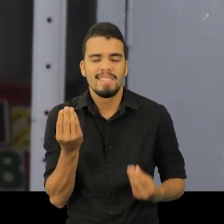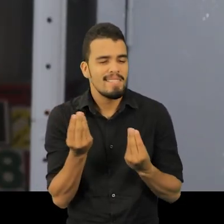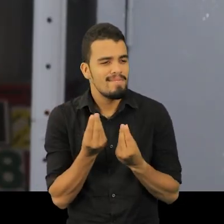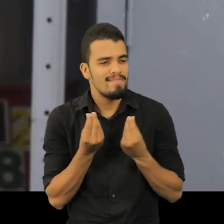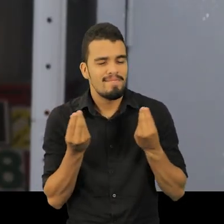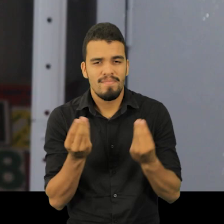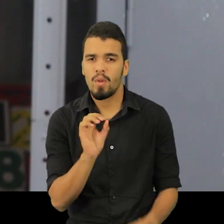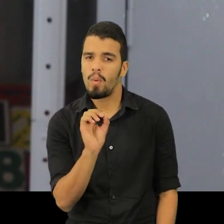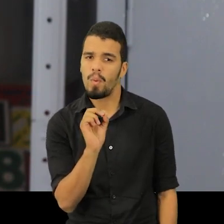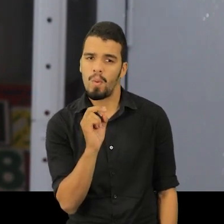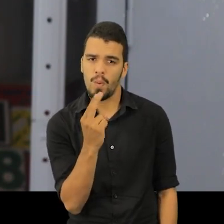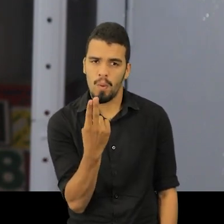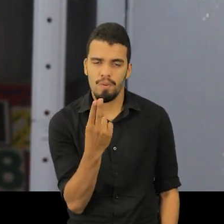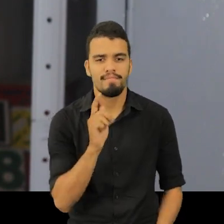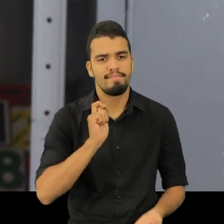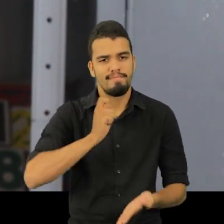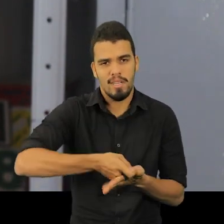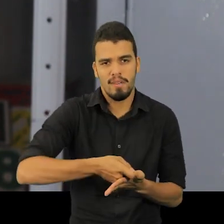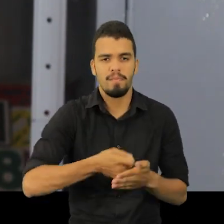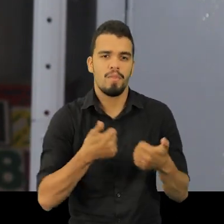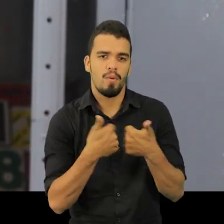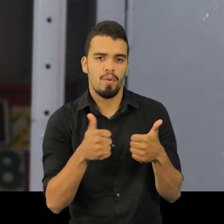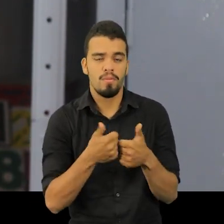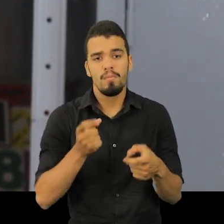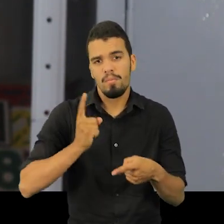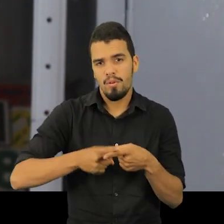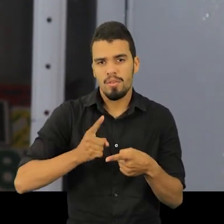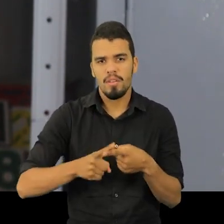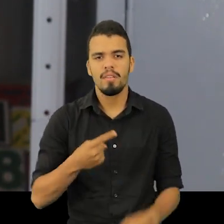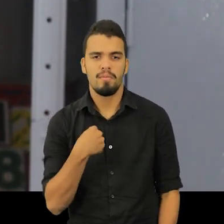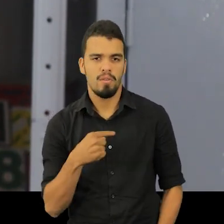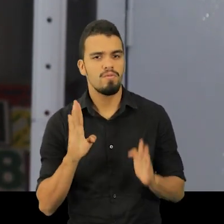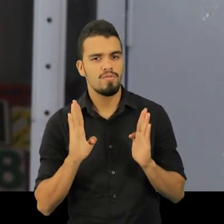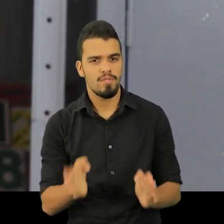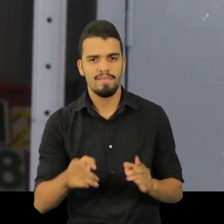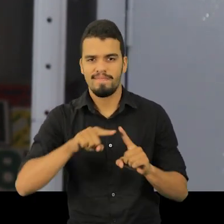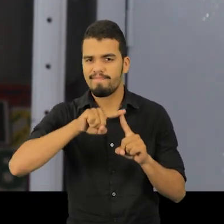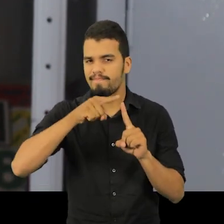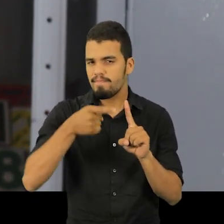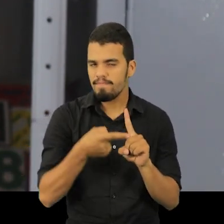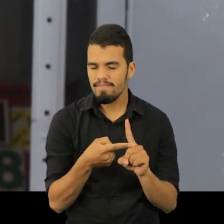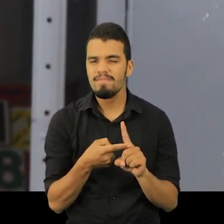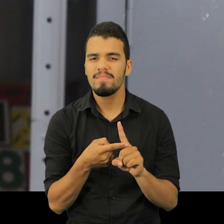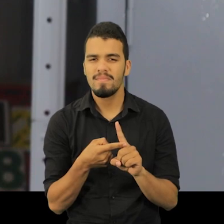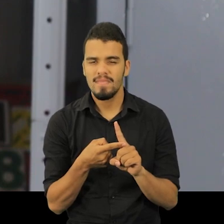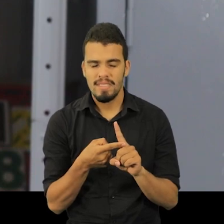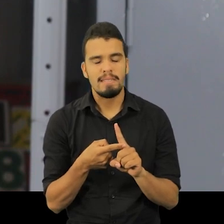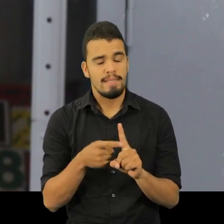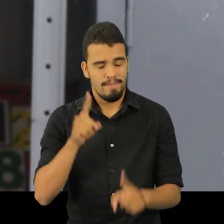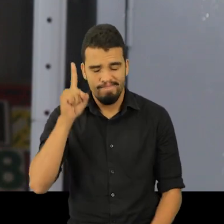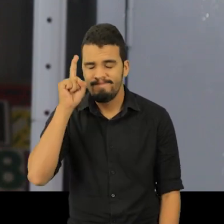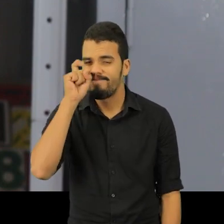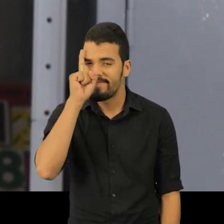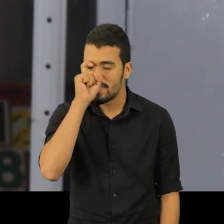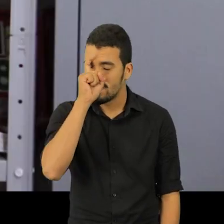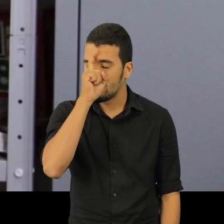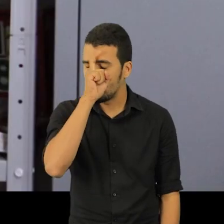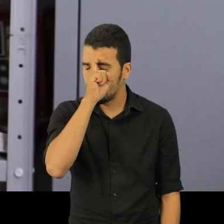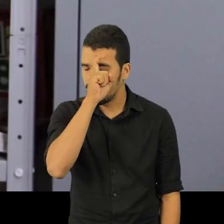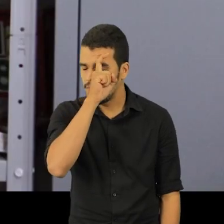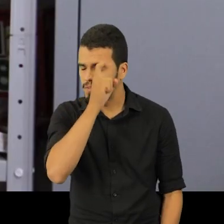E, como é que eu digo, é ir pagar o coletivo, porque eu estava grávida já. Então, assim, foi muito difícil.